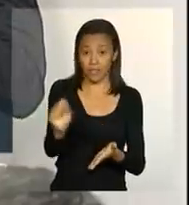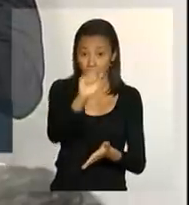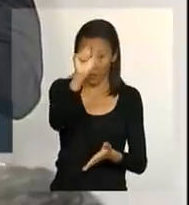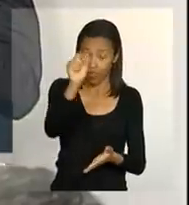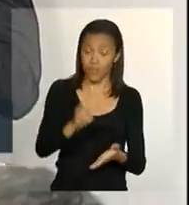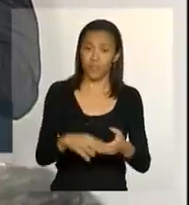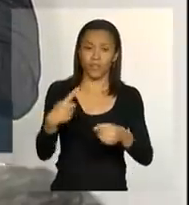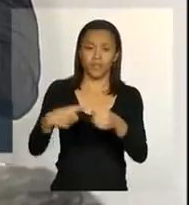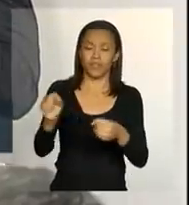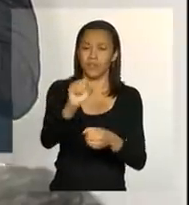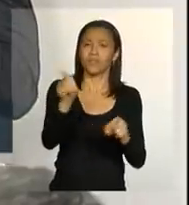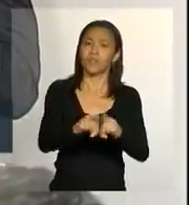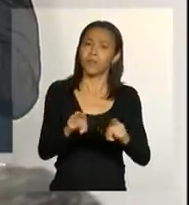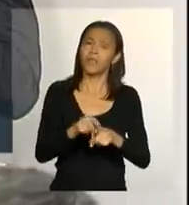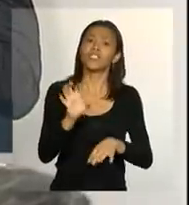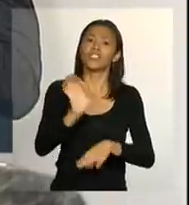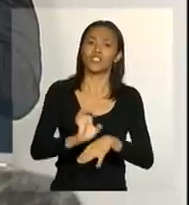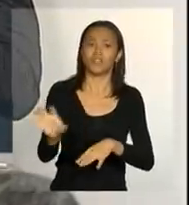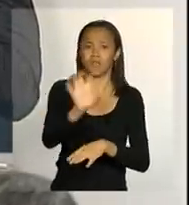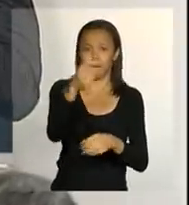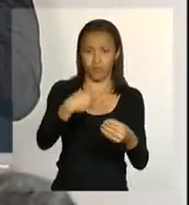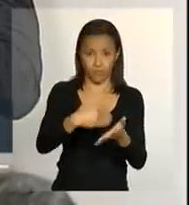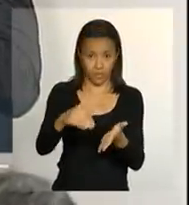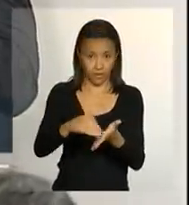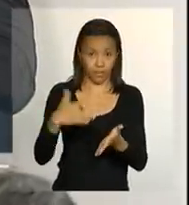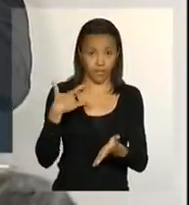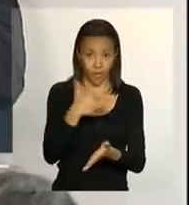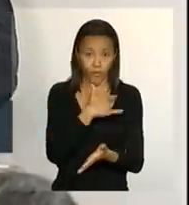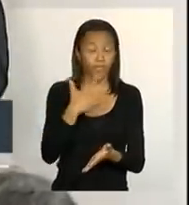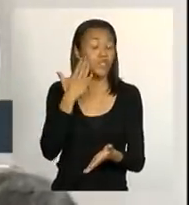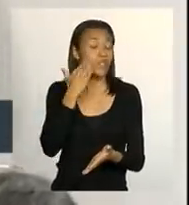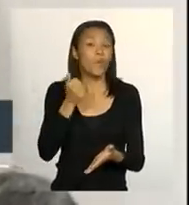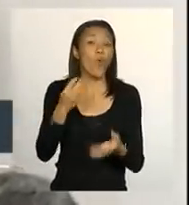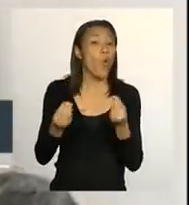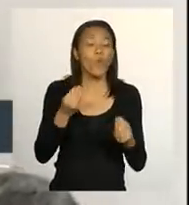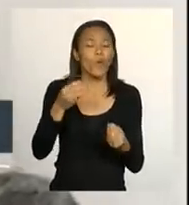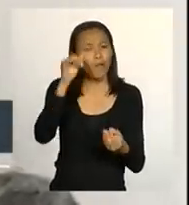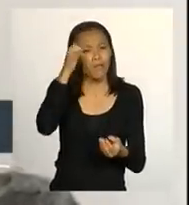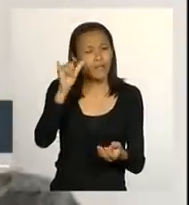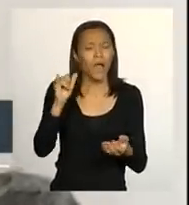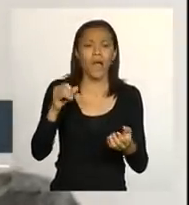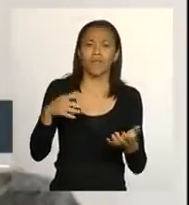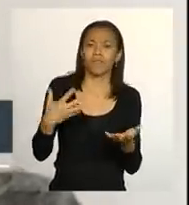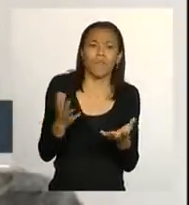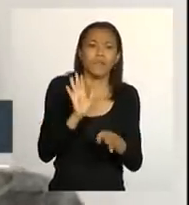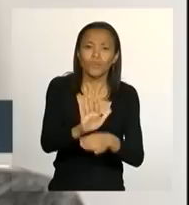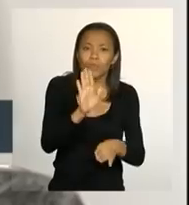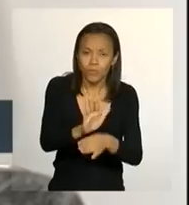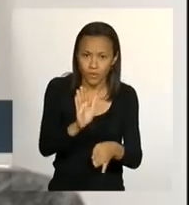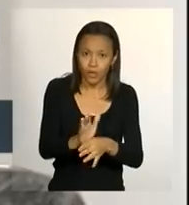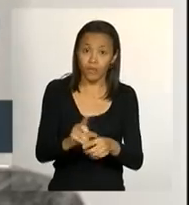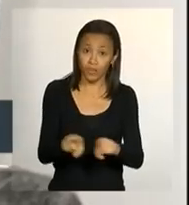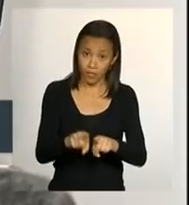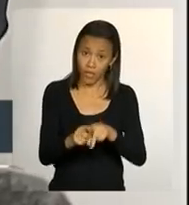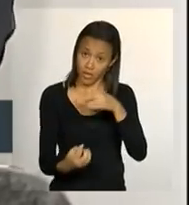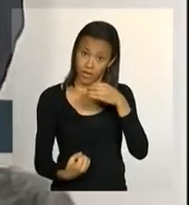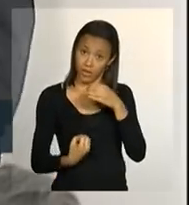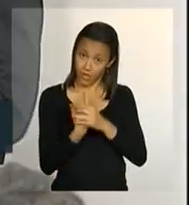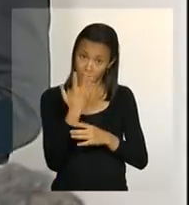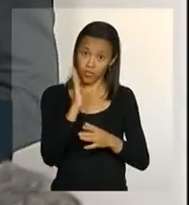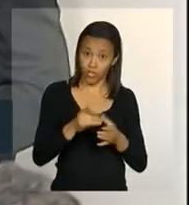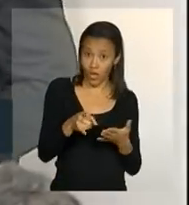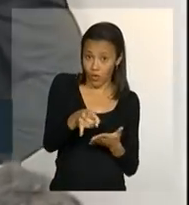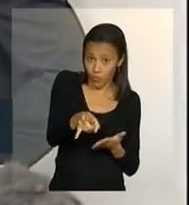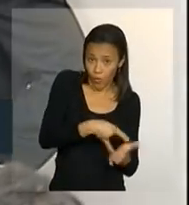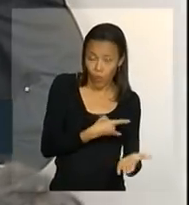e das secretarias estaduais de saúde nas situações de desastres e, desde 2011, com a criação, inclusive formalizada por decreto